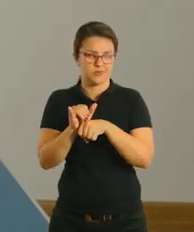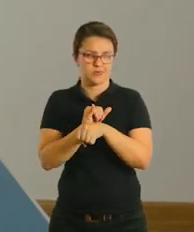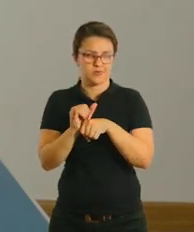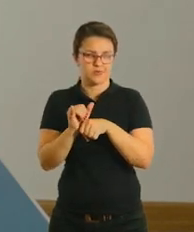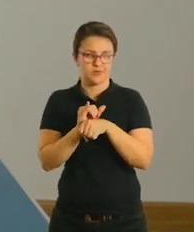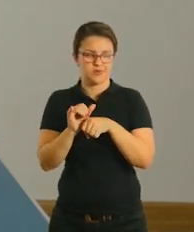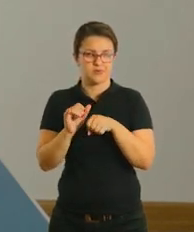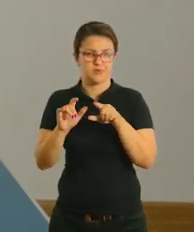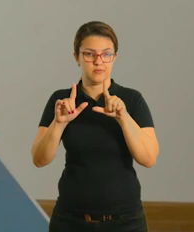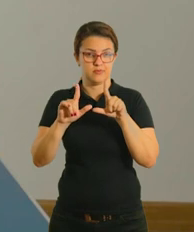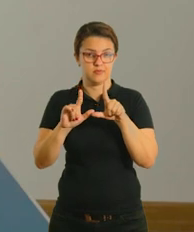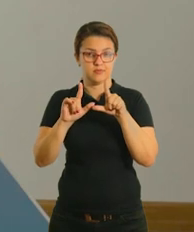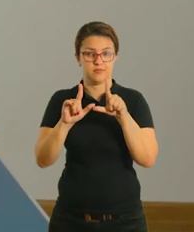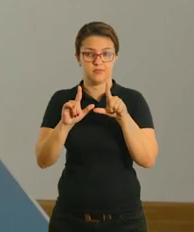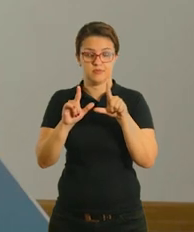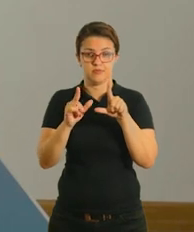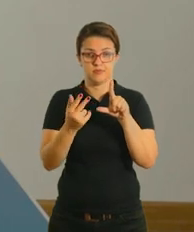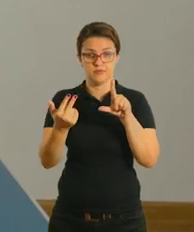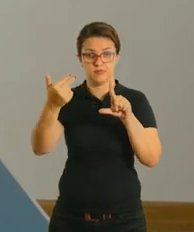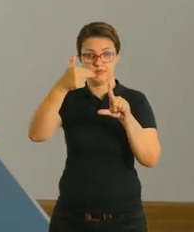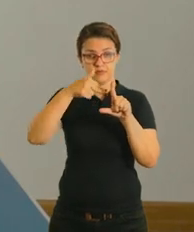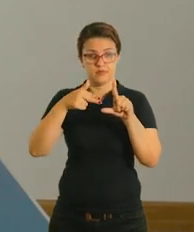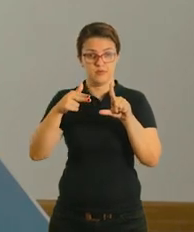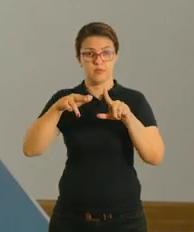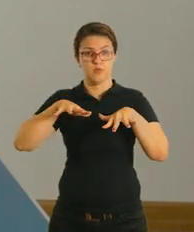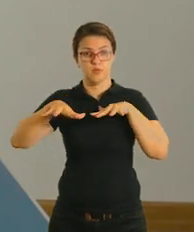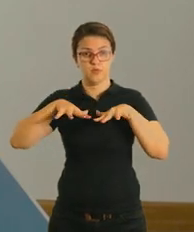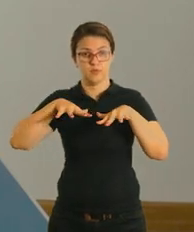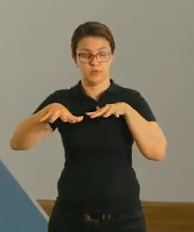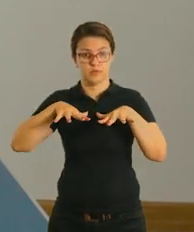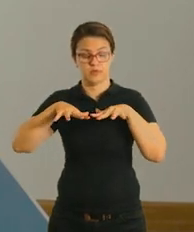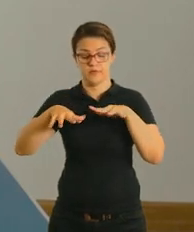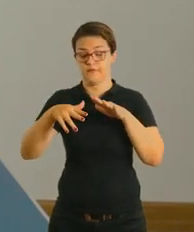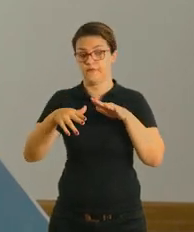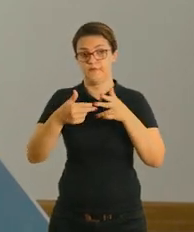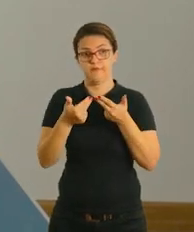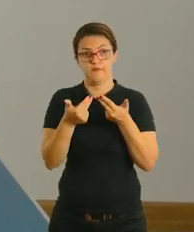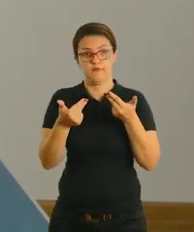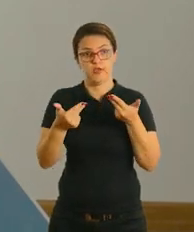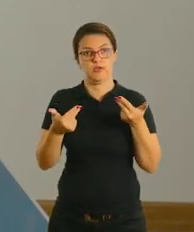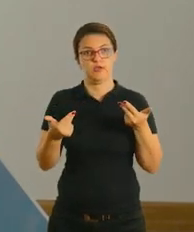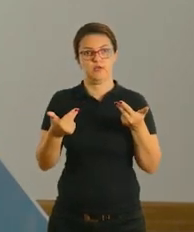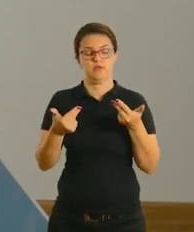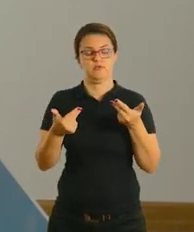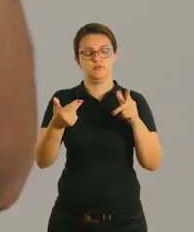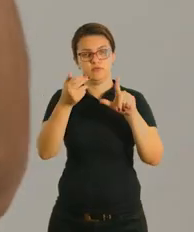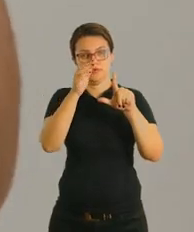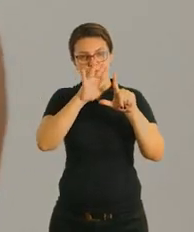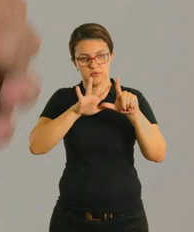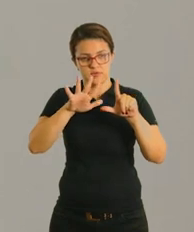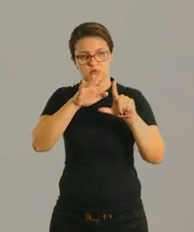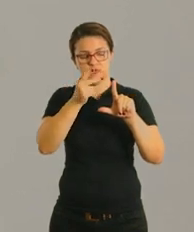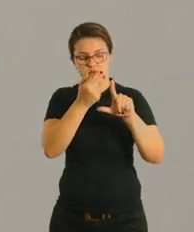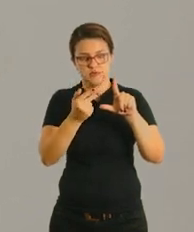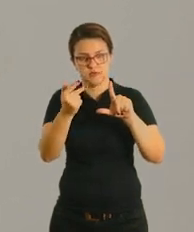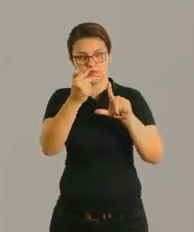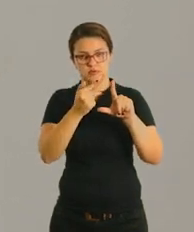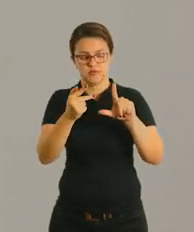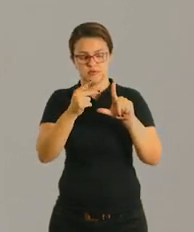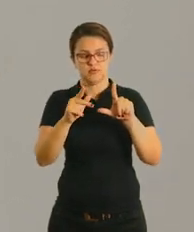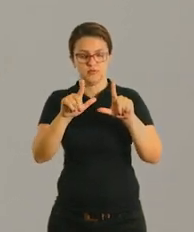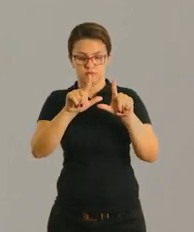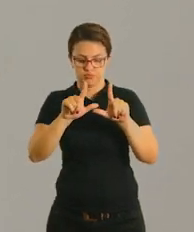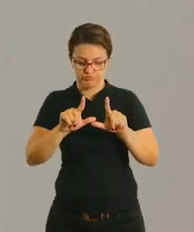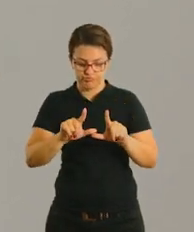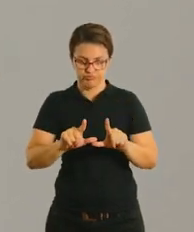Realizar desenhos de posturas em forma de cartões para criança, tá? Faça vários e ela vai ter que vivenciar todas